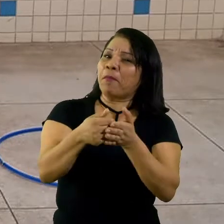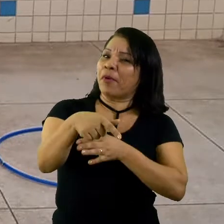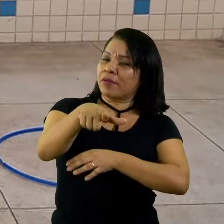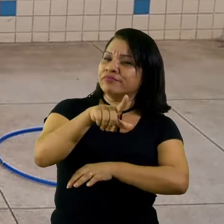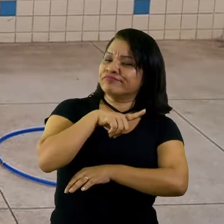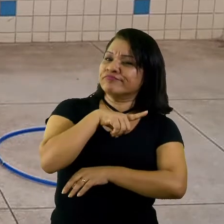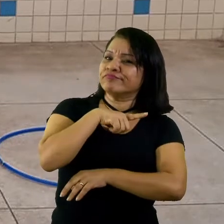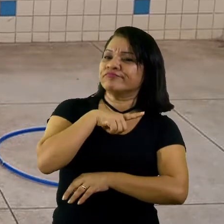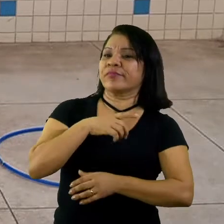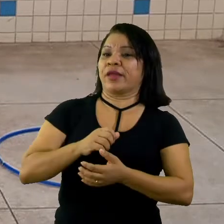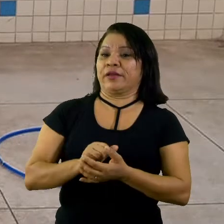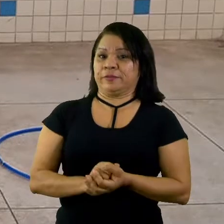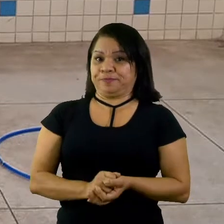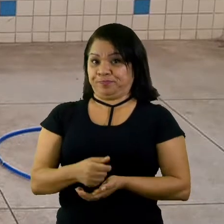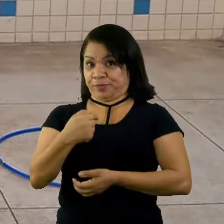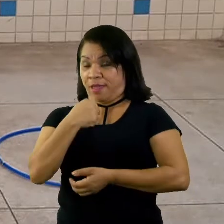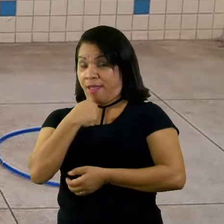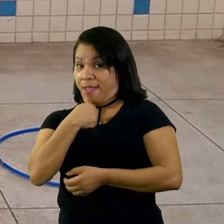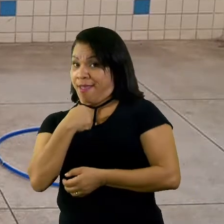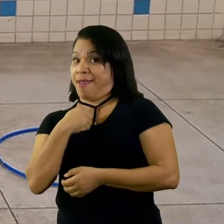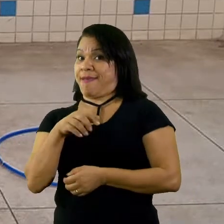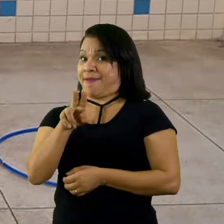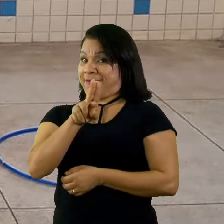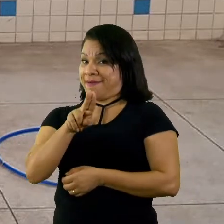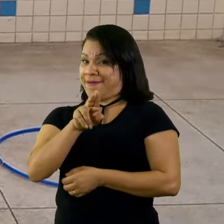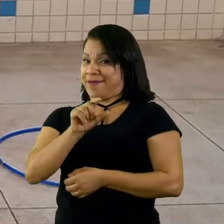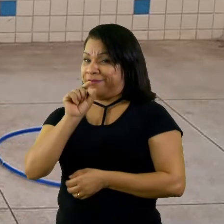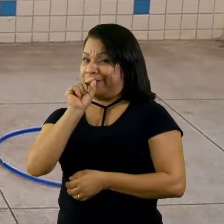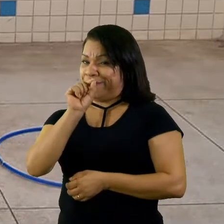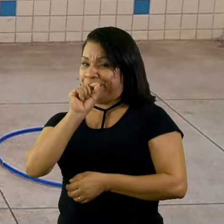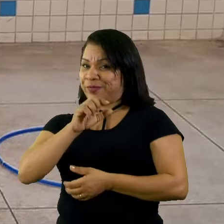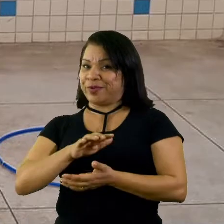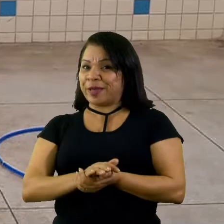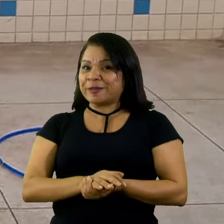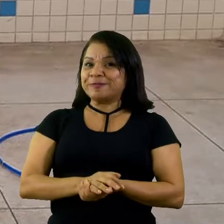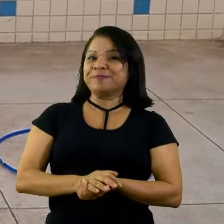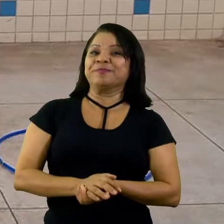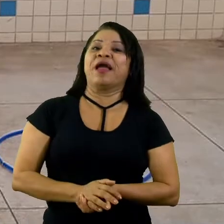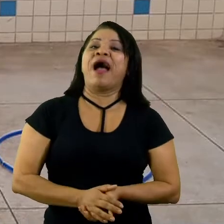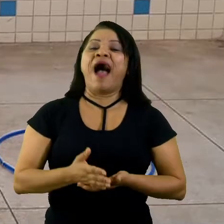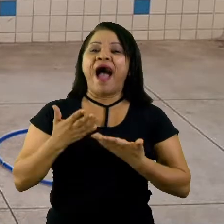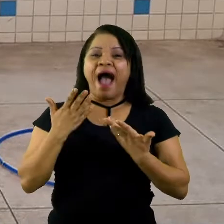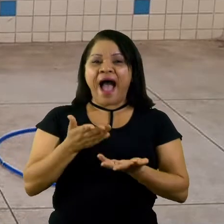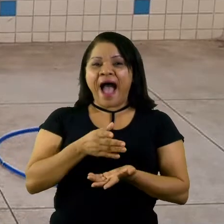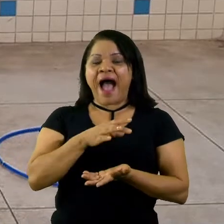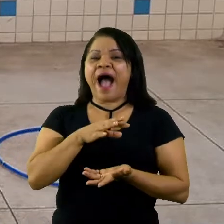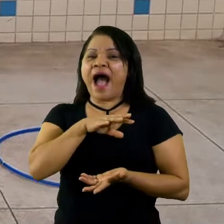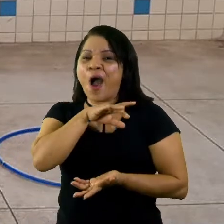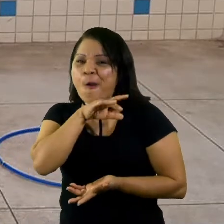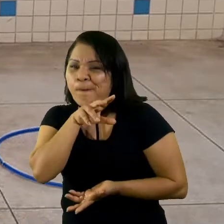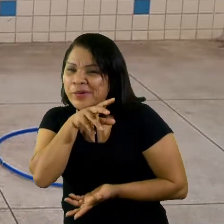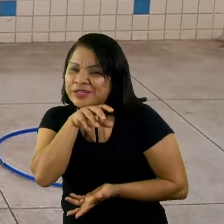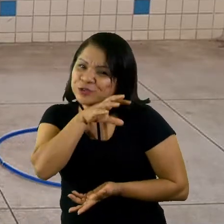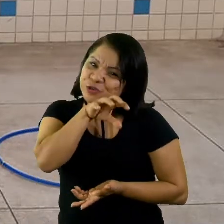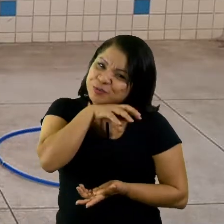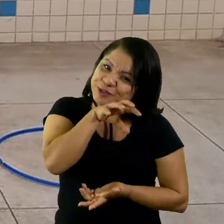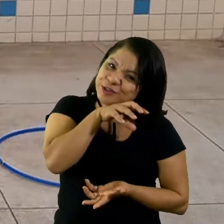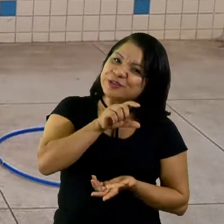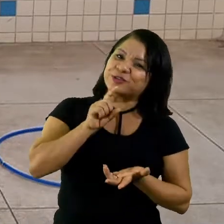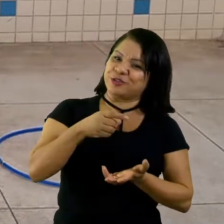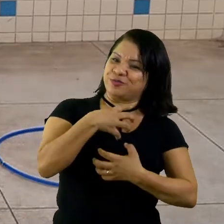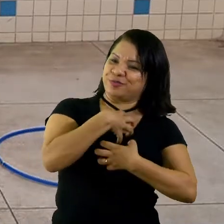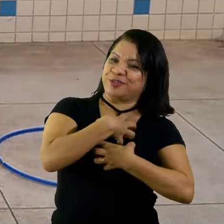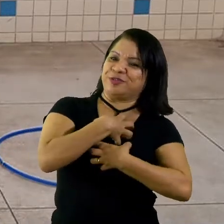caso aqui, eu vou usar sabe o quê? Os bichinhos lá dos sentimentos. Lembra deles? Então, eu vou colocar eles aqui do lado